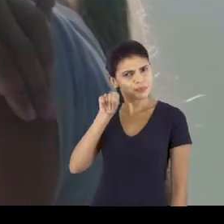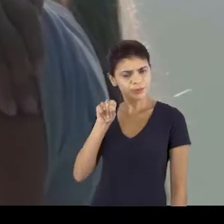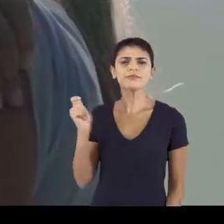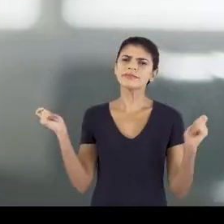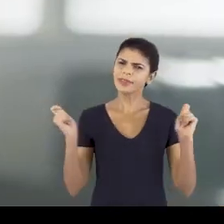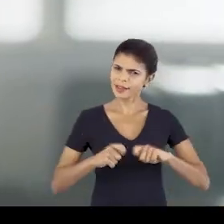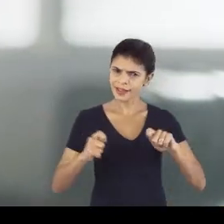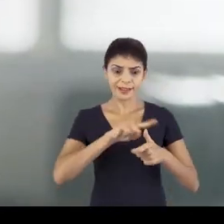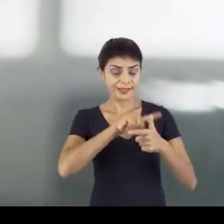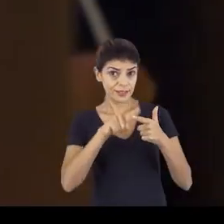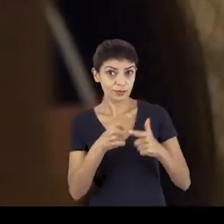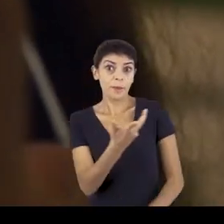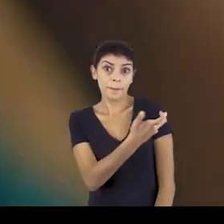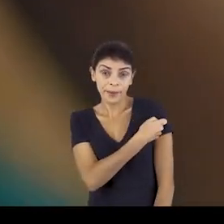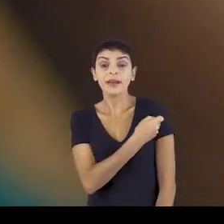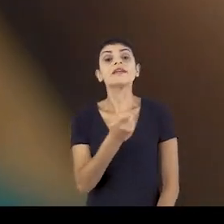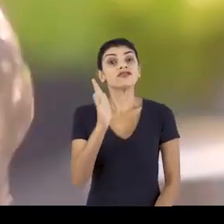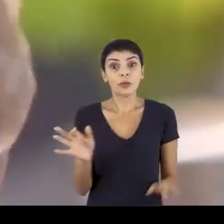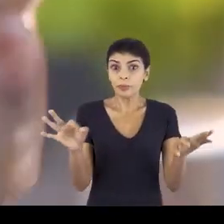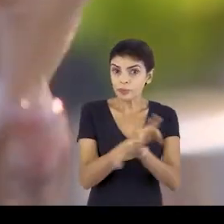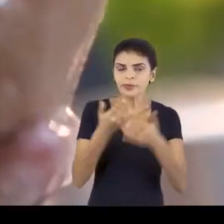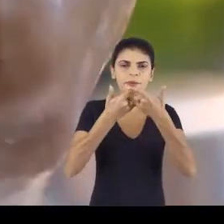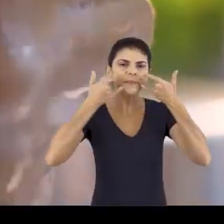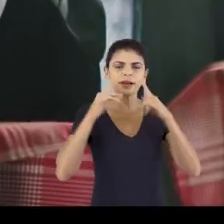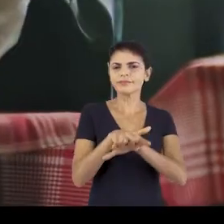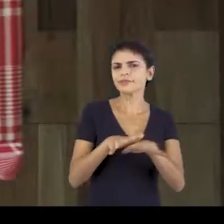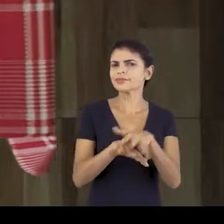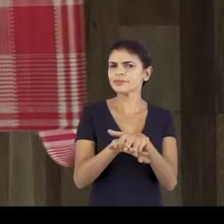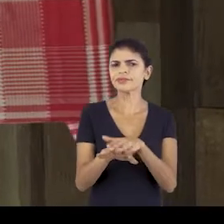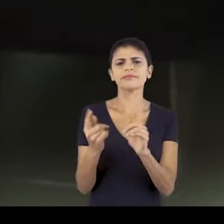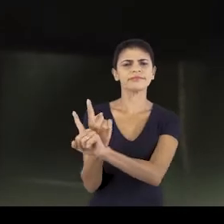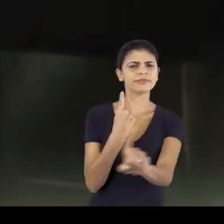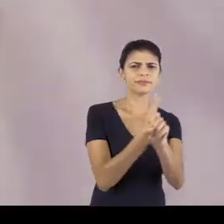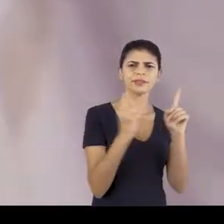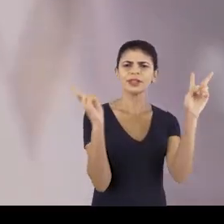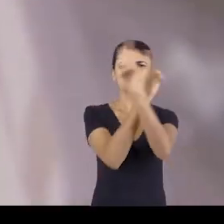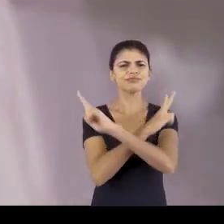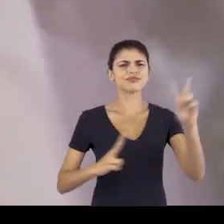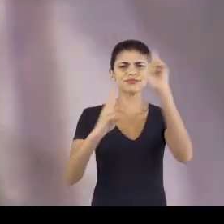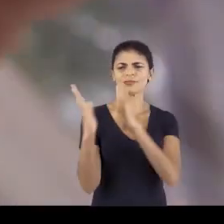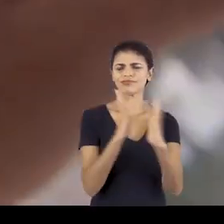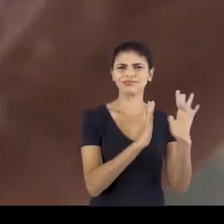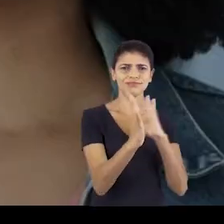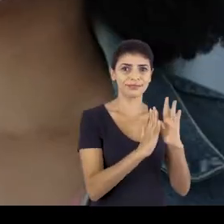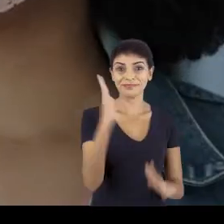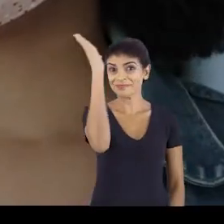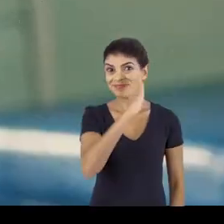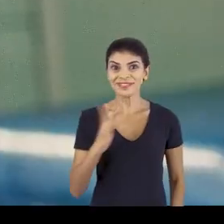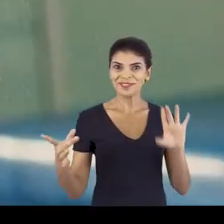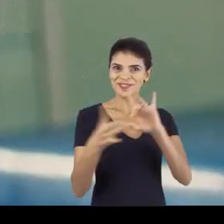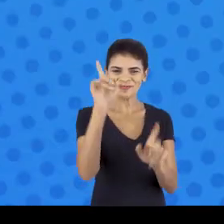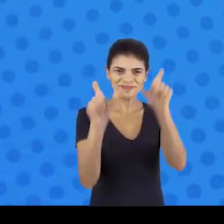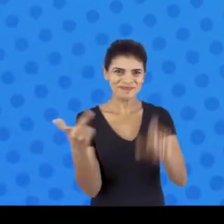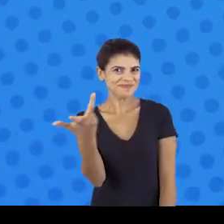deve tomar a Pfizer na segunda dose. Mesmo com a vacina, use máscara, lave as mãos, mantenha a distância segura e os ambientes ventilados. Brasil